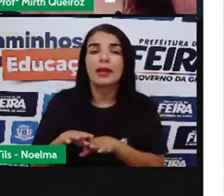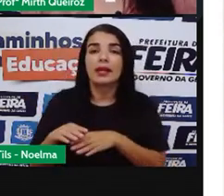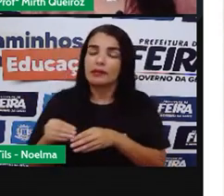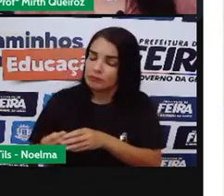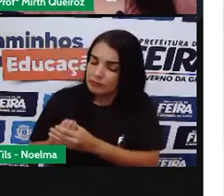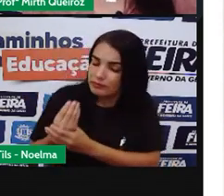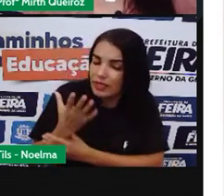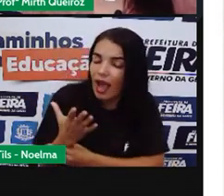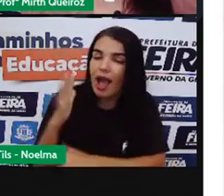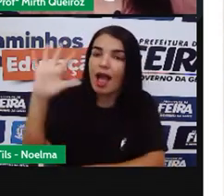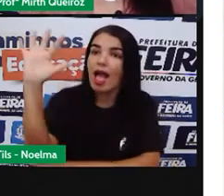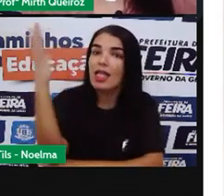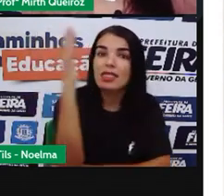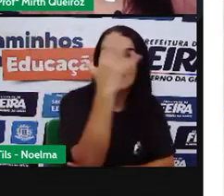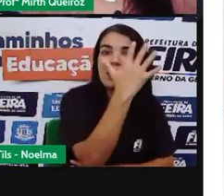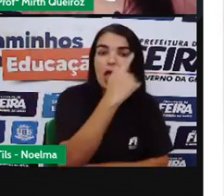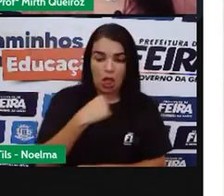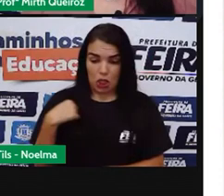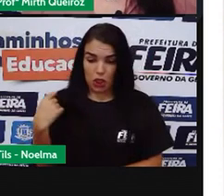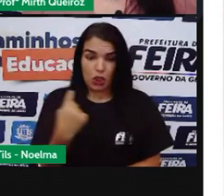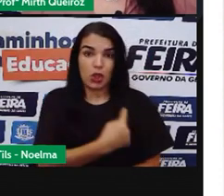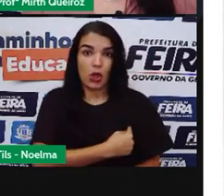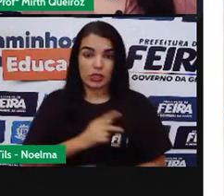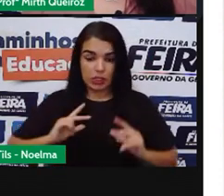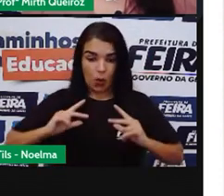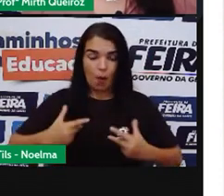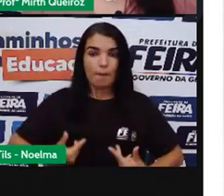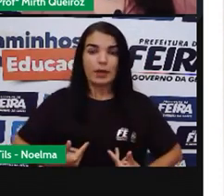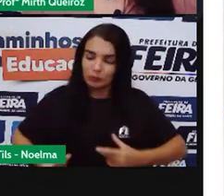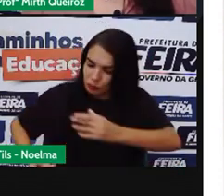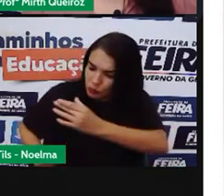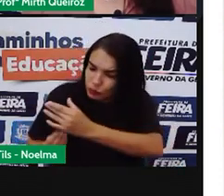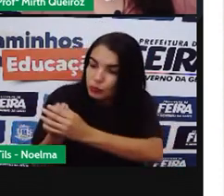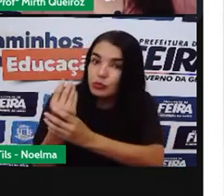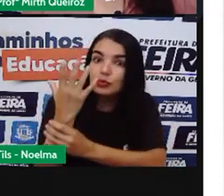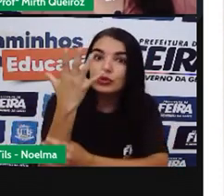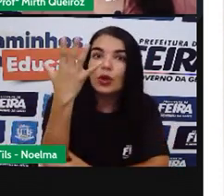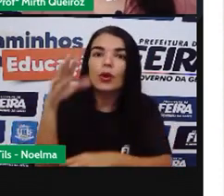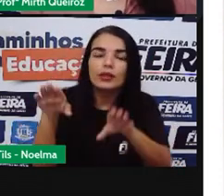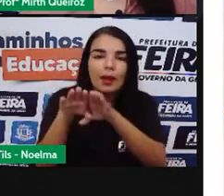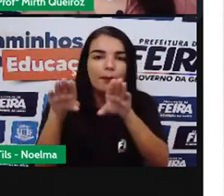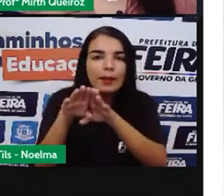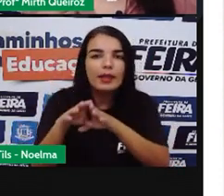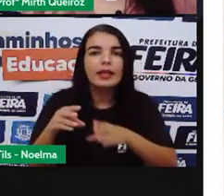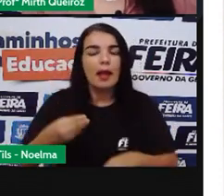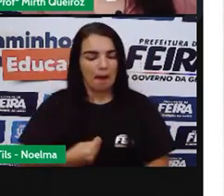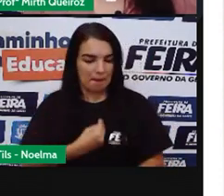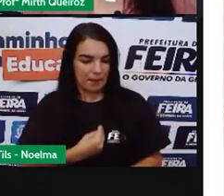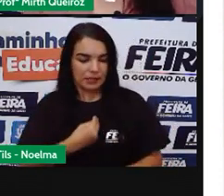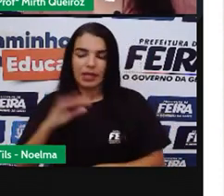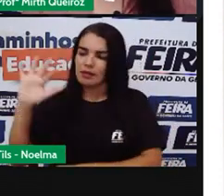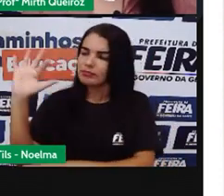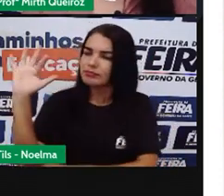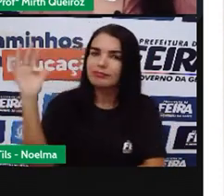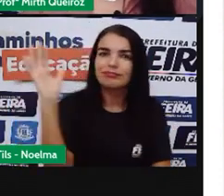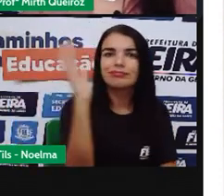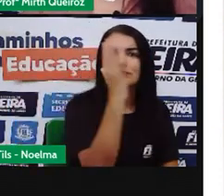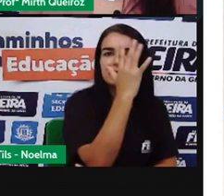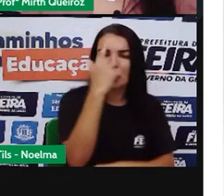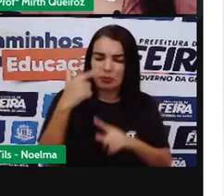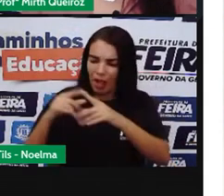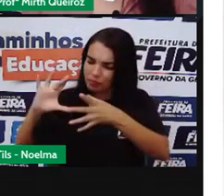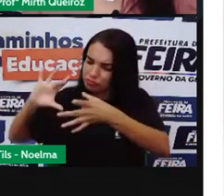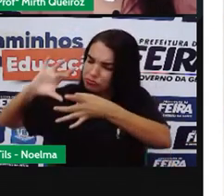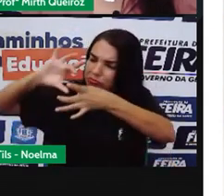surgimos mediante Surgimos mediante a presença dessa natureza A partir dessa interação com essa